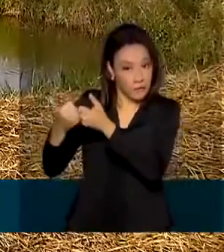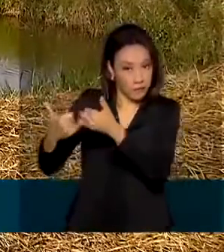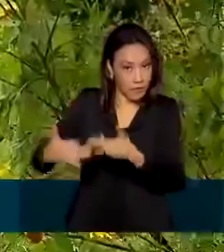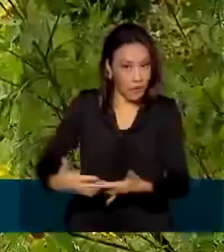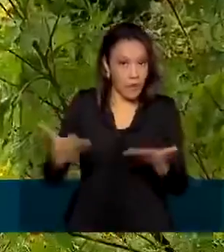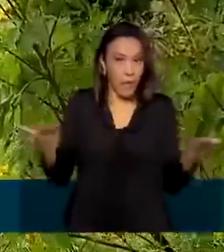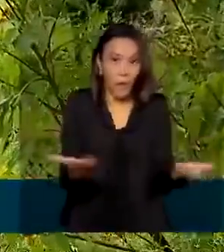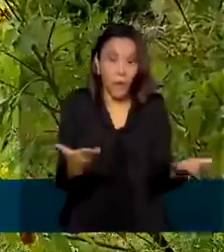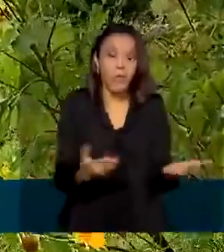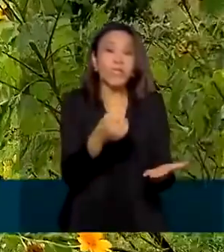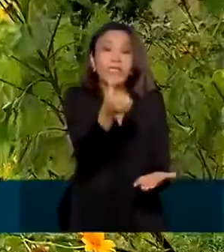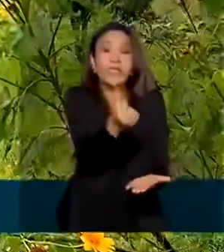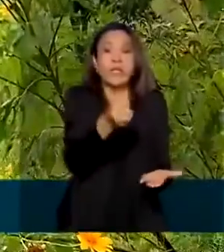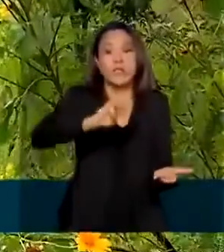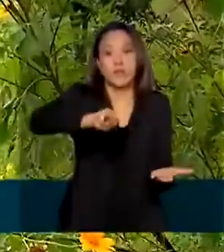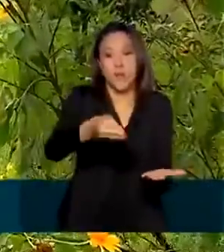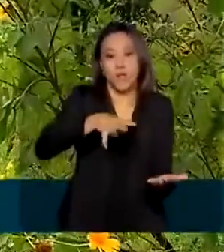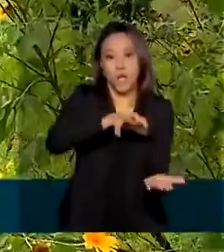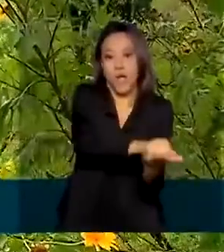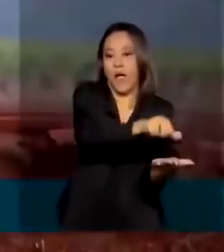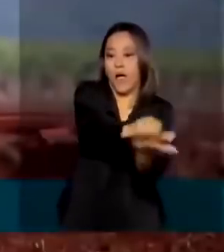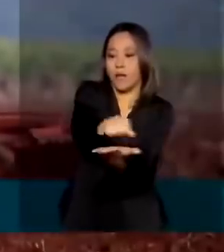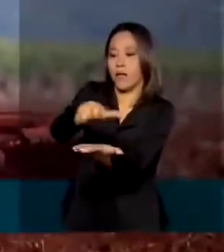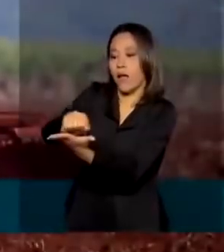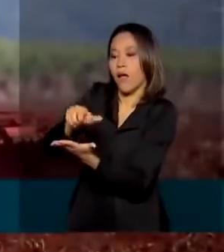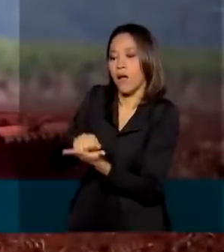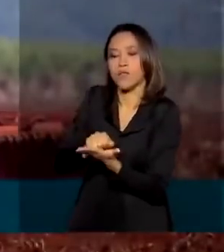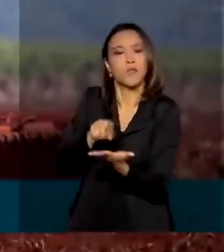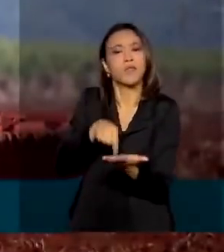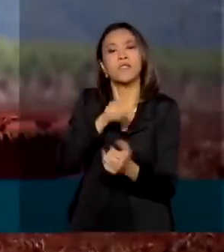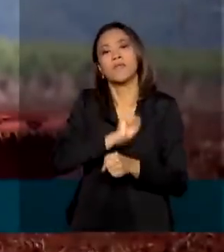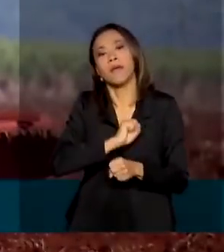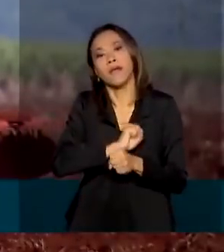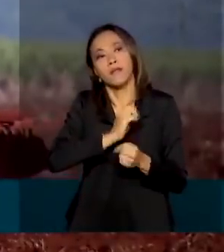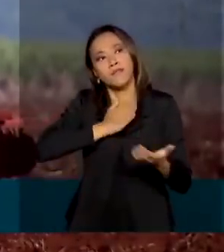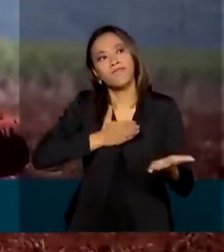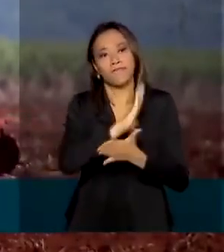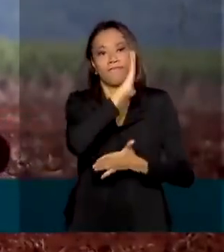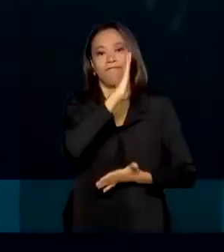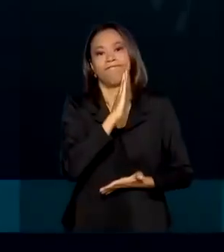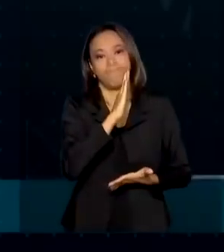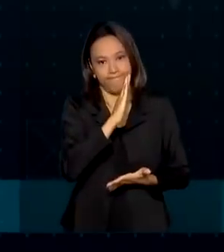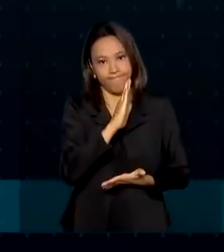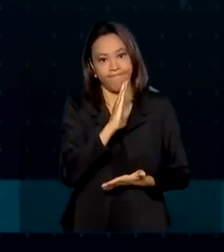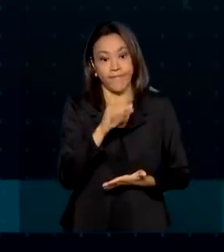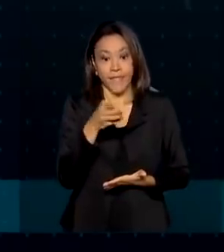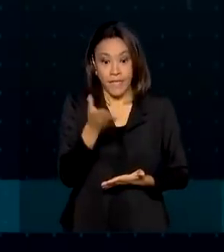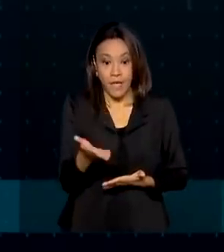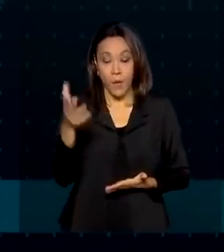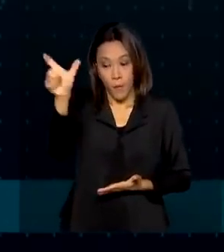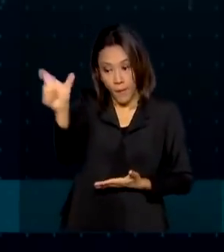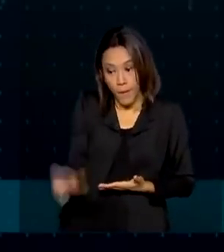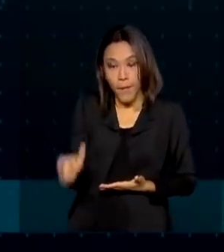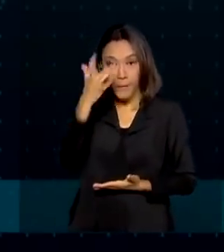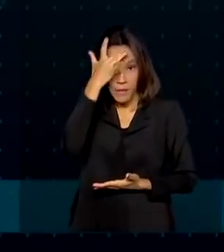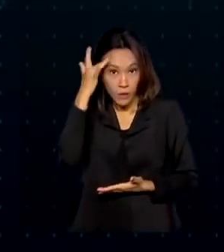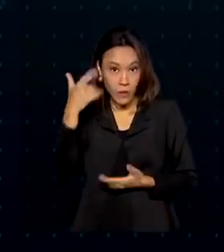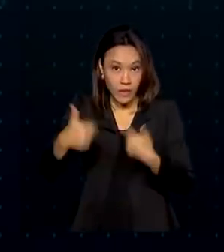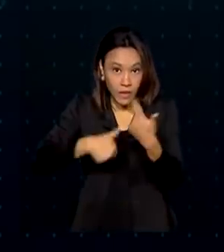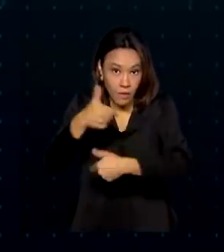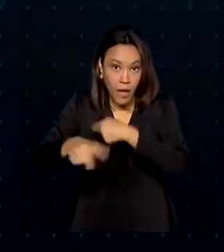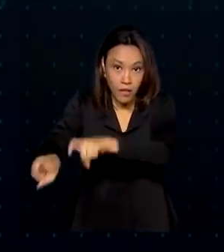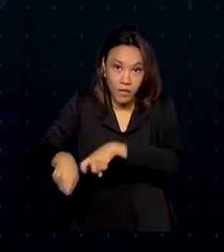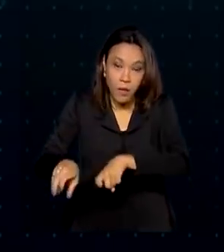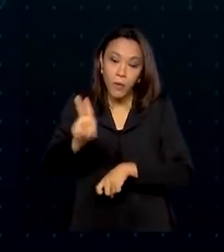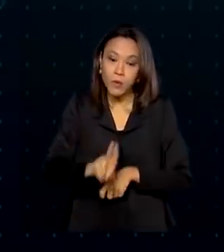milhões de cadastros ambientais rurais aguardando validação. Com o Pravaler, o produtor poderá utilizar a ferramenta